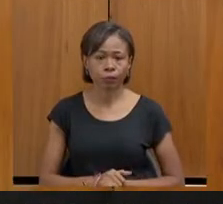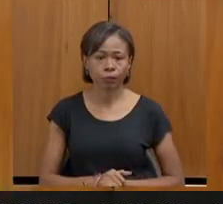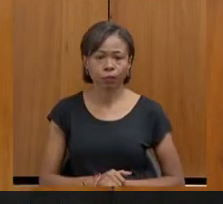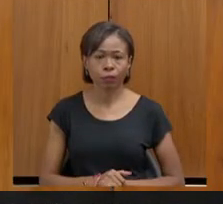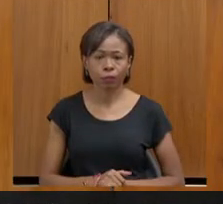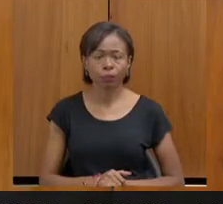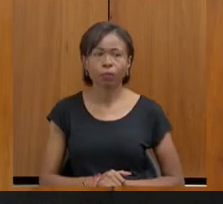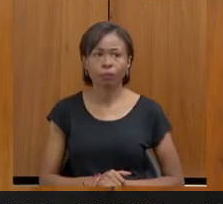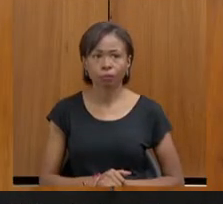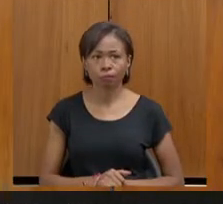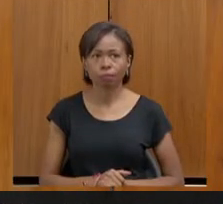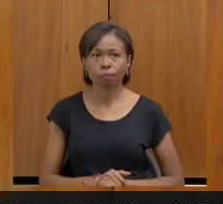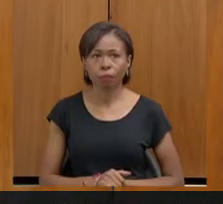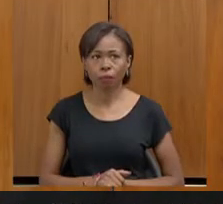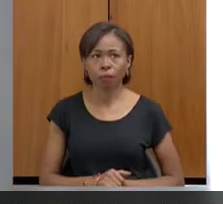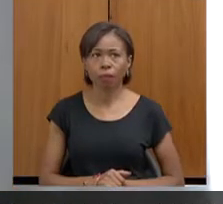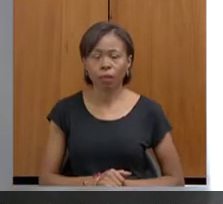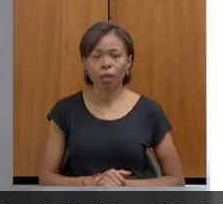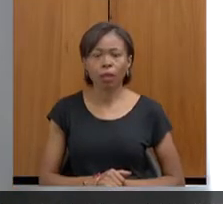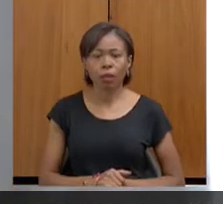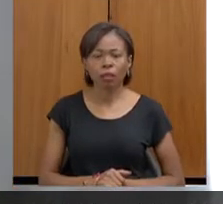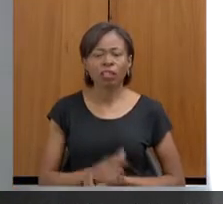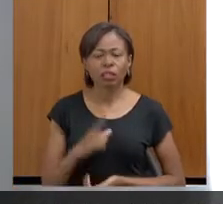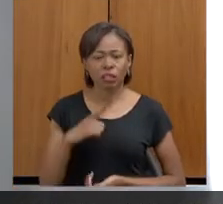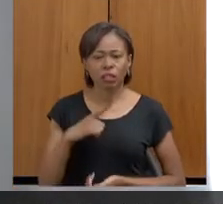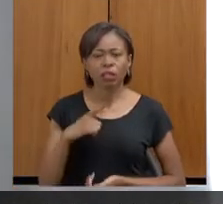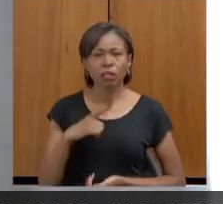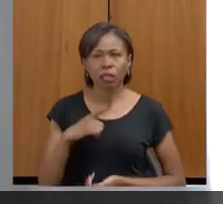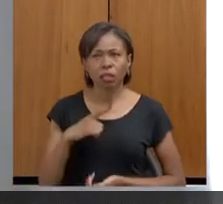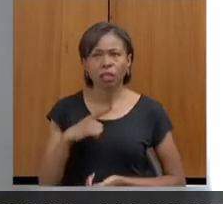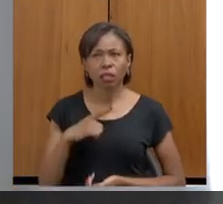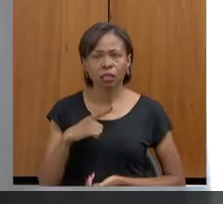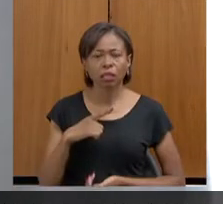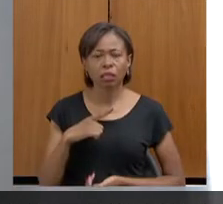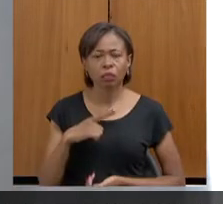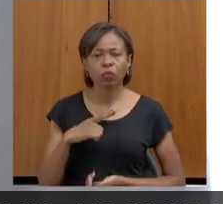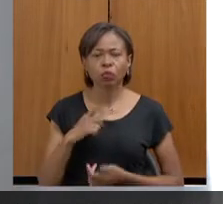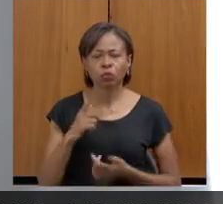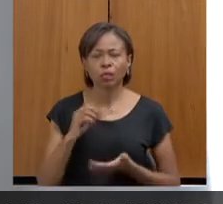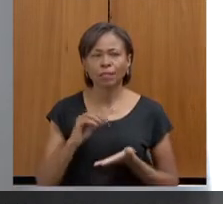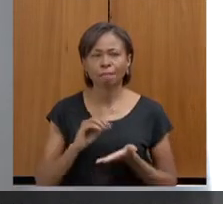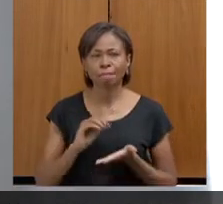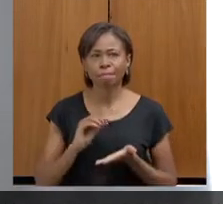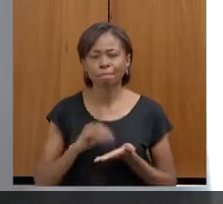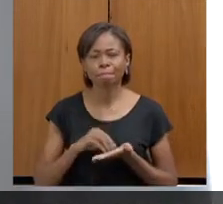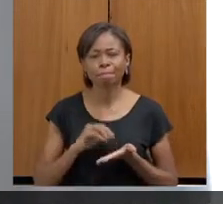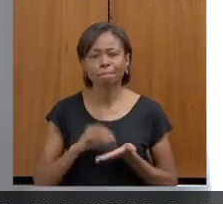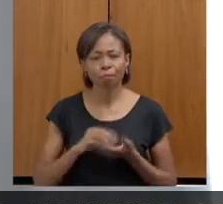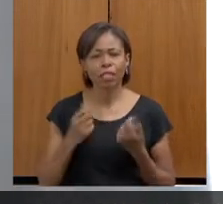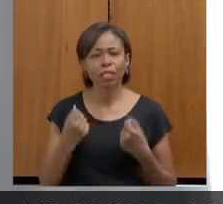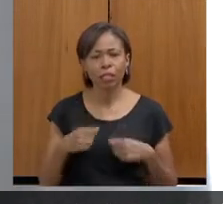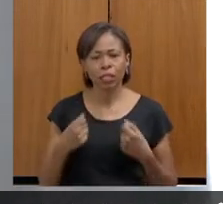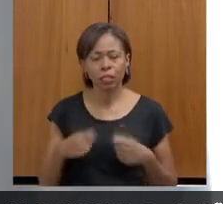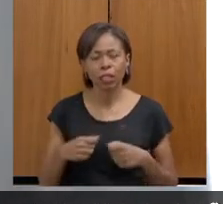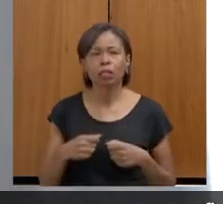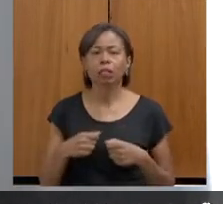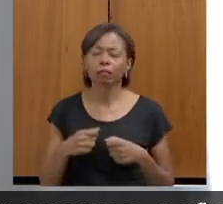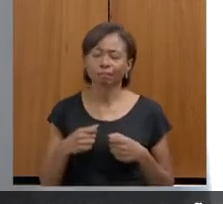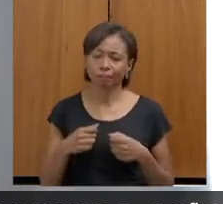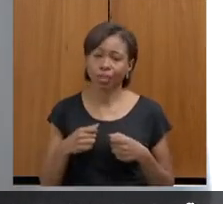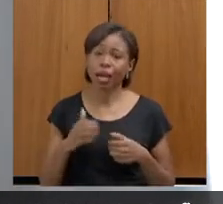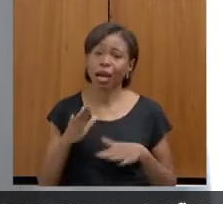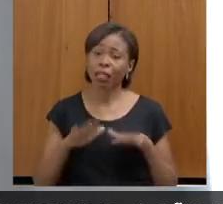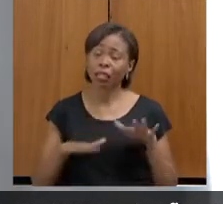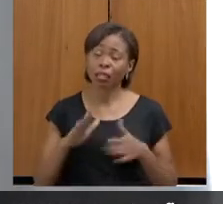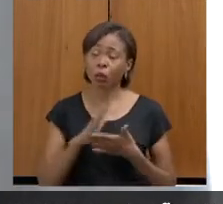Eu acredito que a gente ainda tem uma demanda muito maior do que a gente pode atender. Claro que tem dias